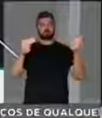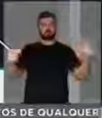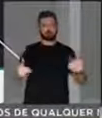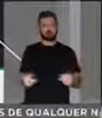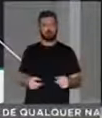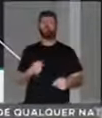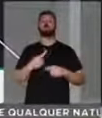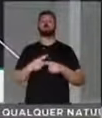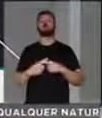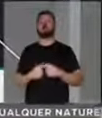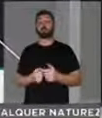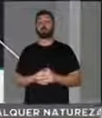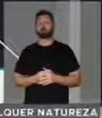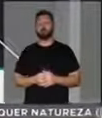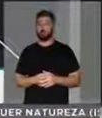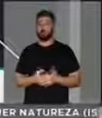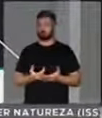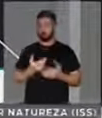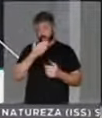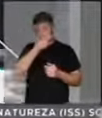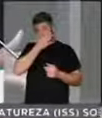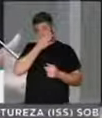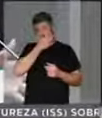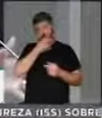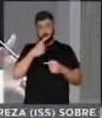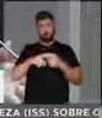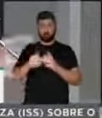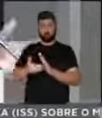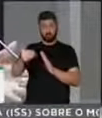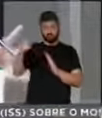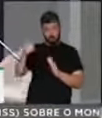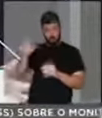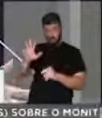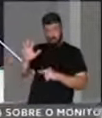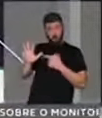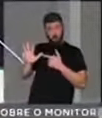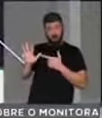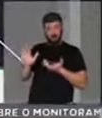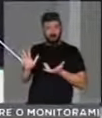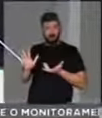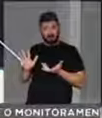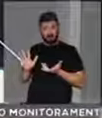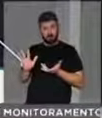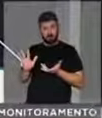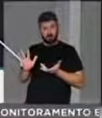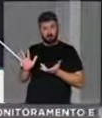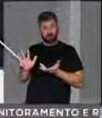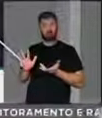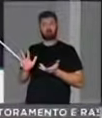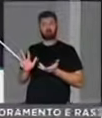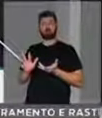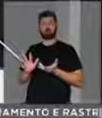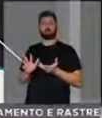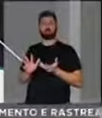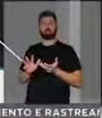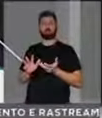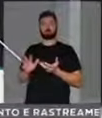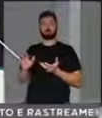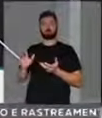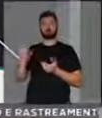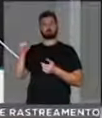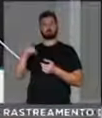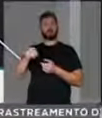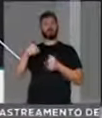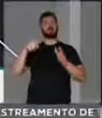E por quê? Por que excluir Luiz Inácio Lula da Silva dessa